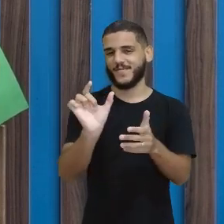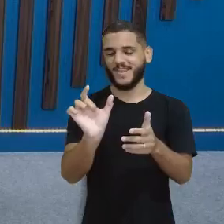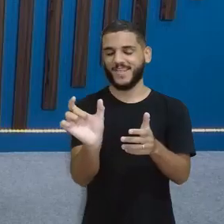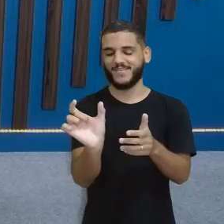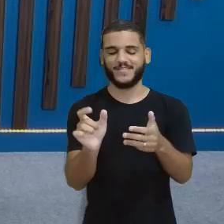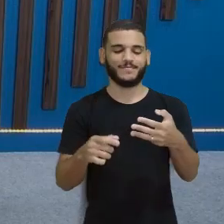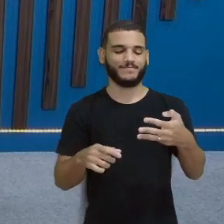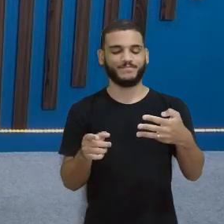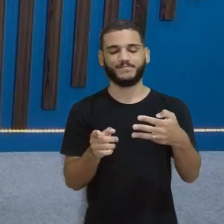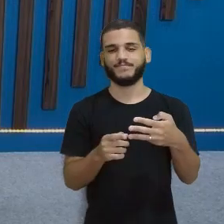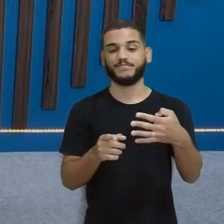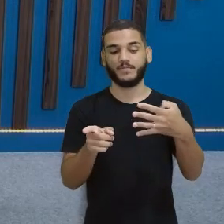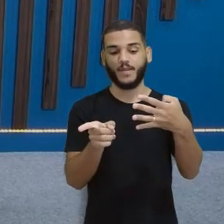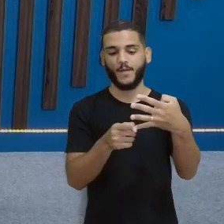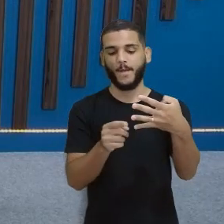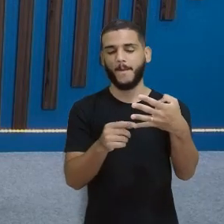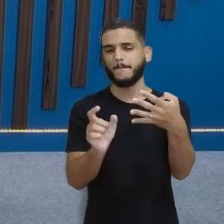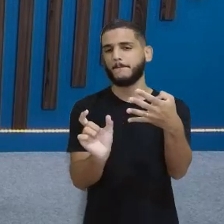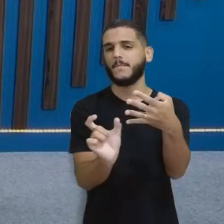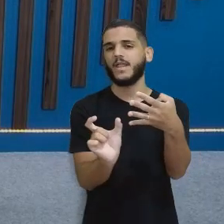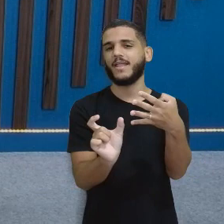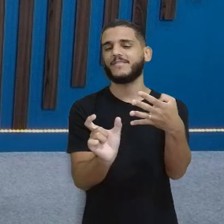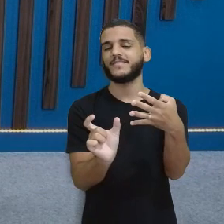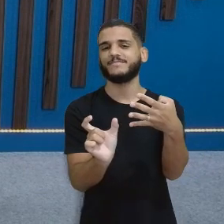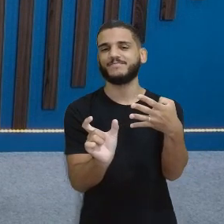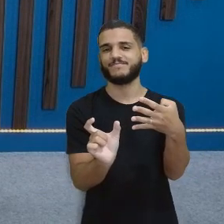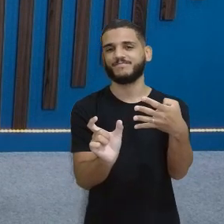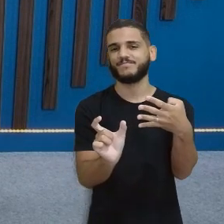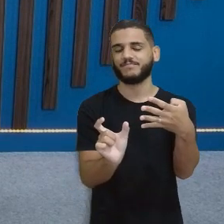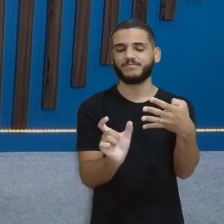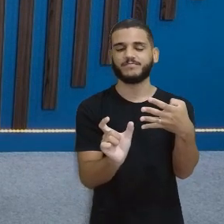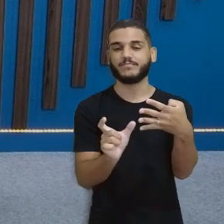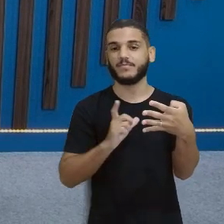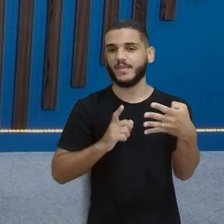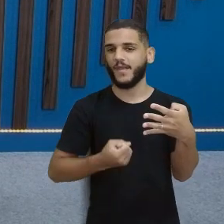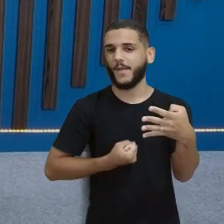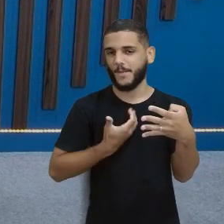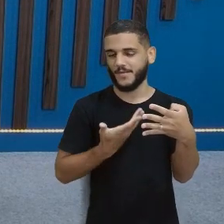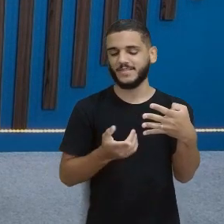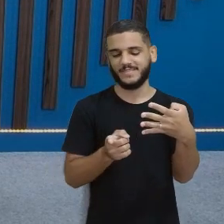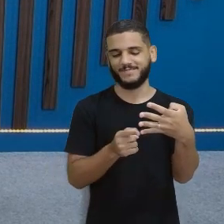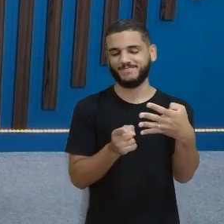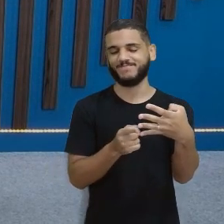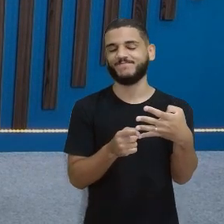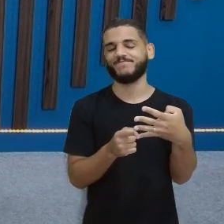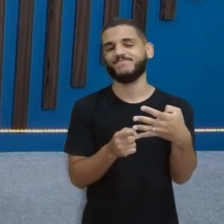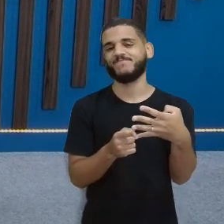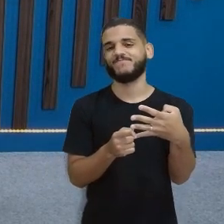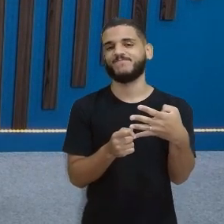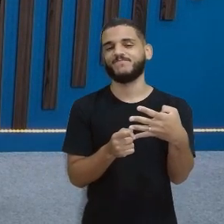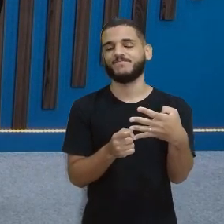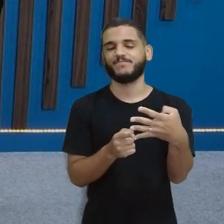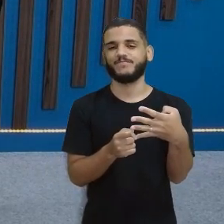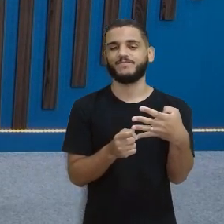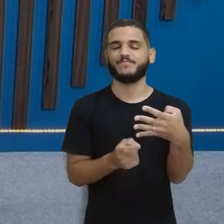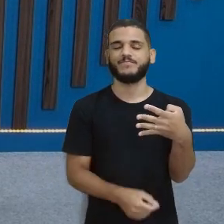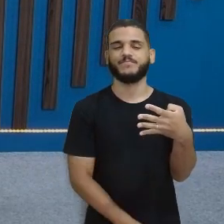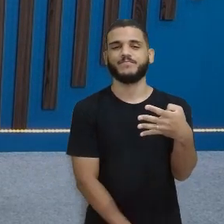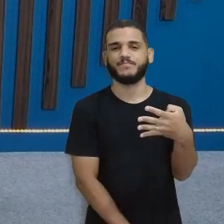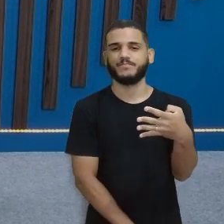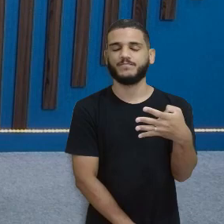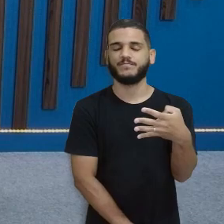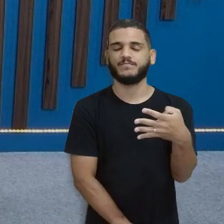vamos para outra palavra agora, que está lá no poema, na poesia, e que a gente vai ver aí o Papa Nome